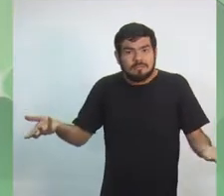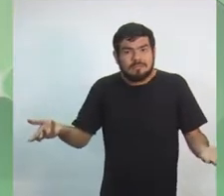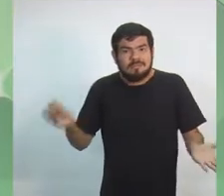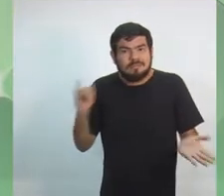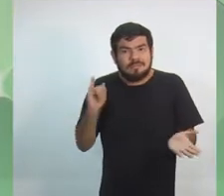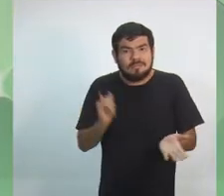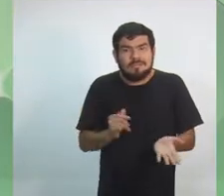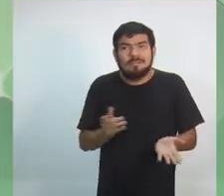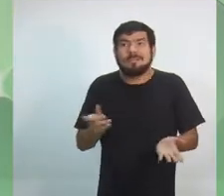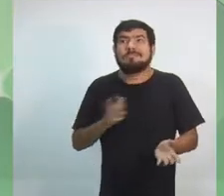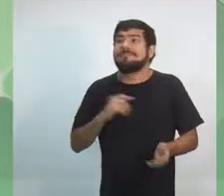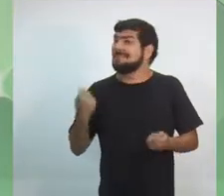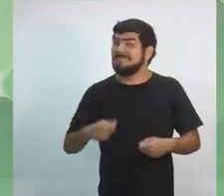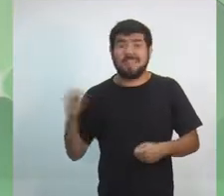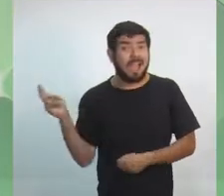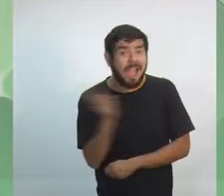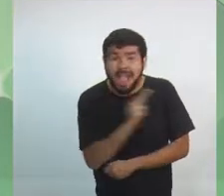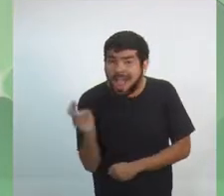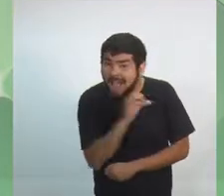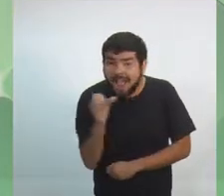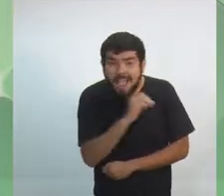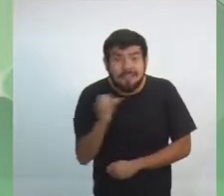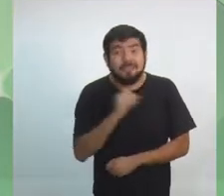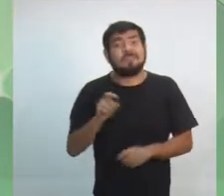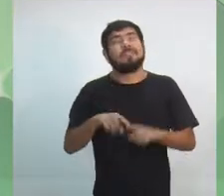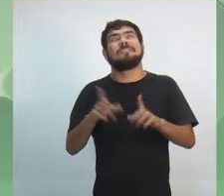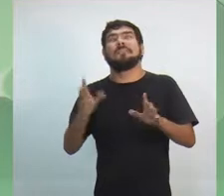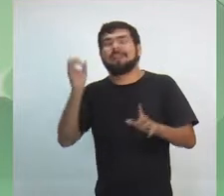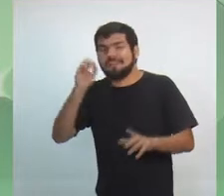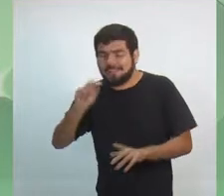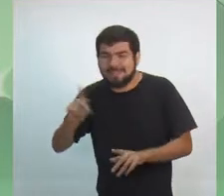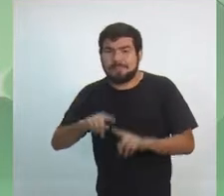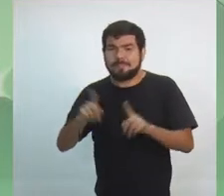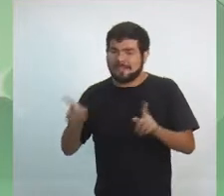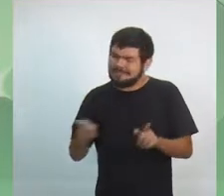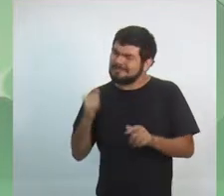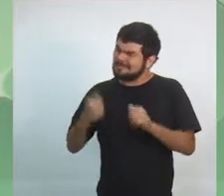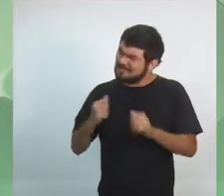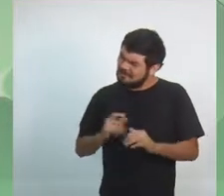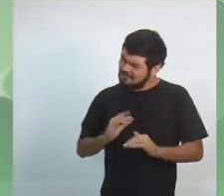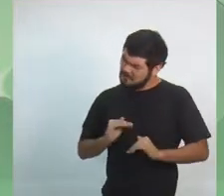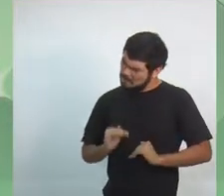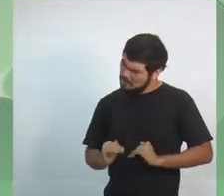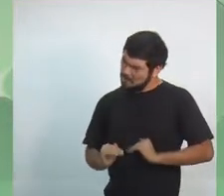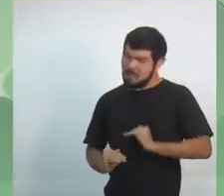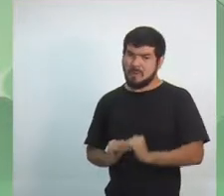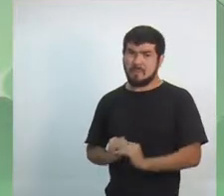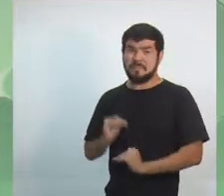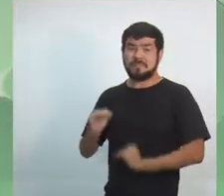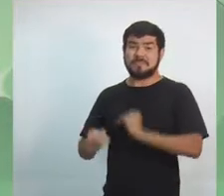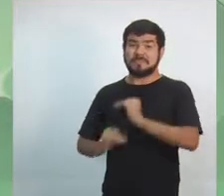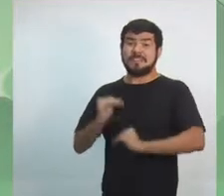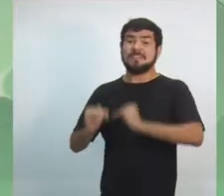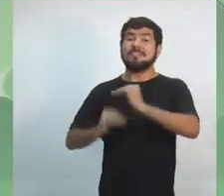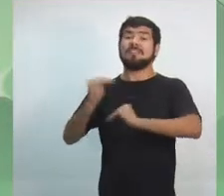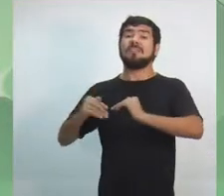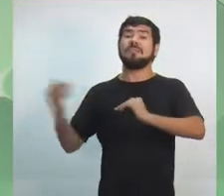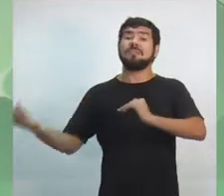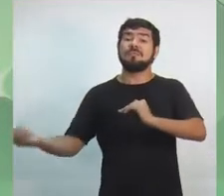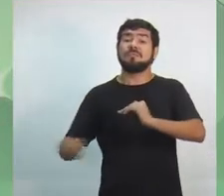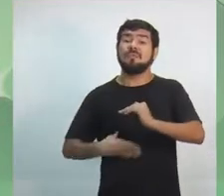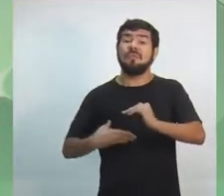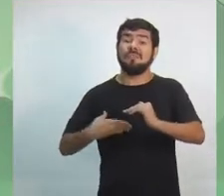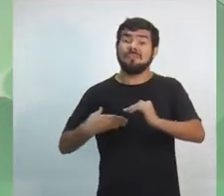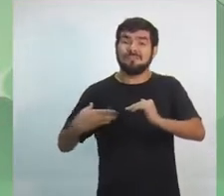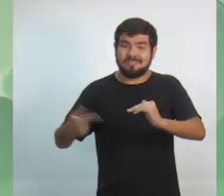emergenciais, mas, num médio e longo prazo, nós precisamos começar a desenvolver um novo modelo de desenvolvimento